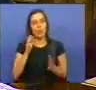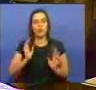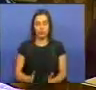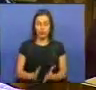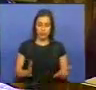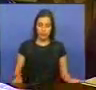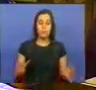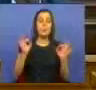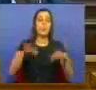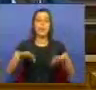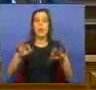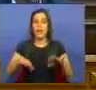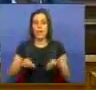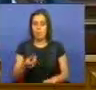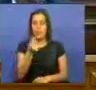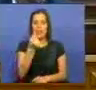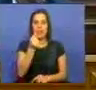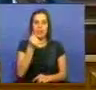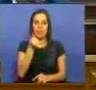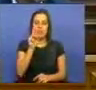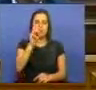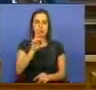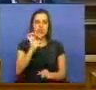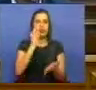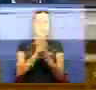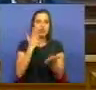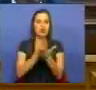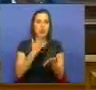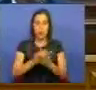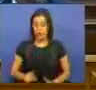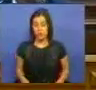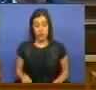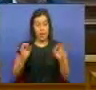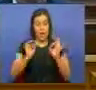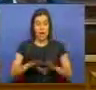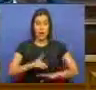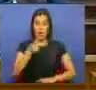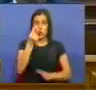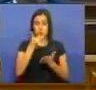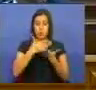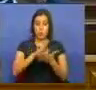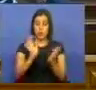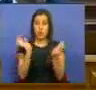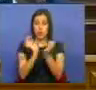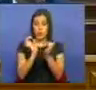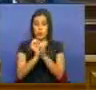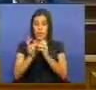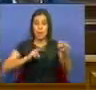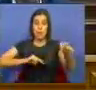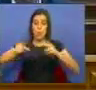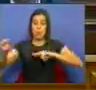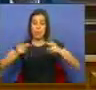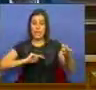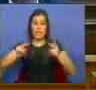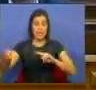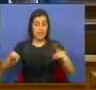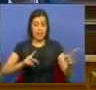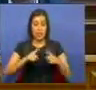Acabou a tarifa de estudantes, acabou o subsídio social à mobilidade,